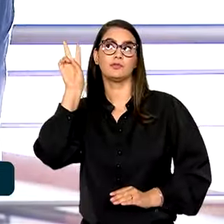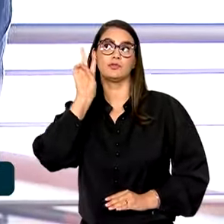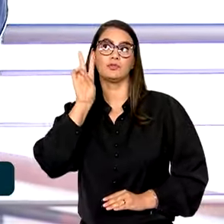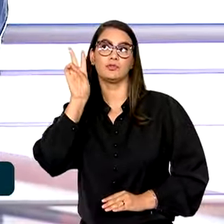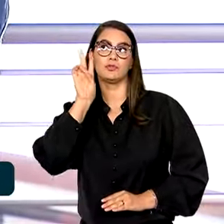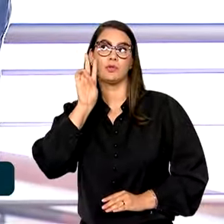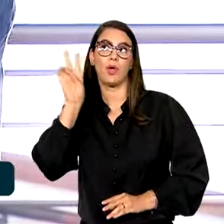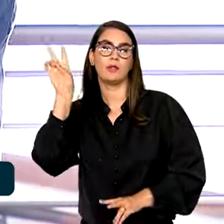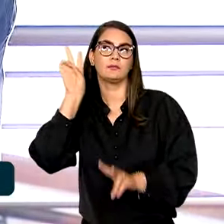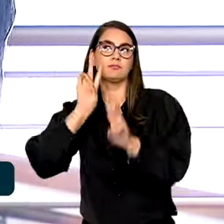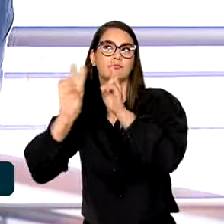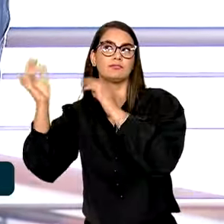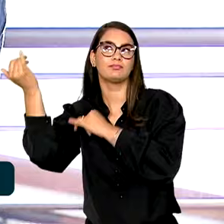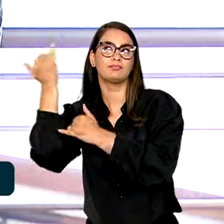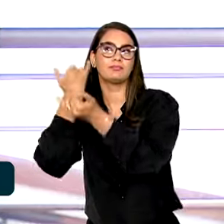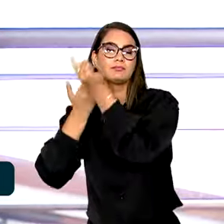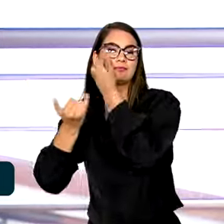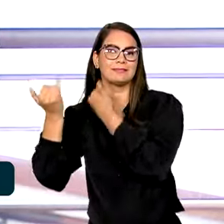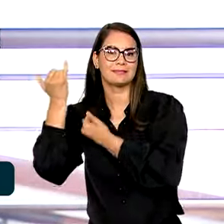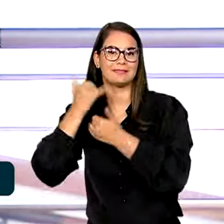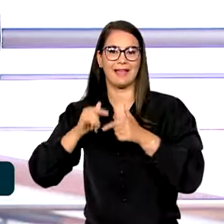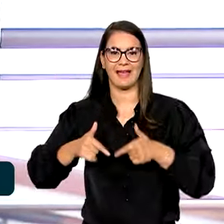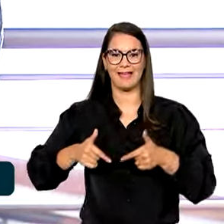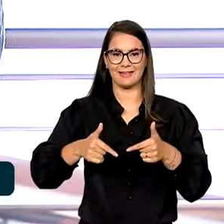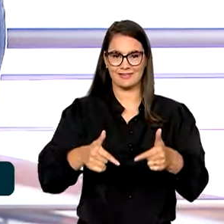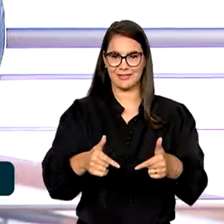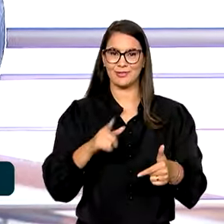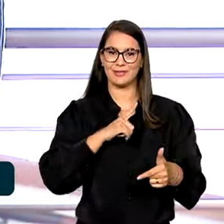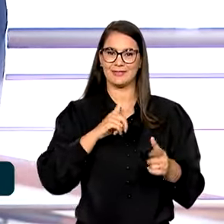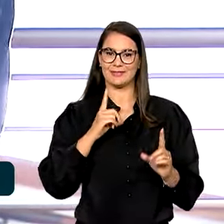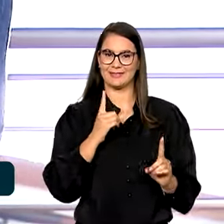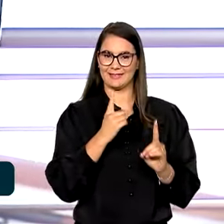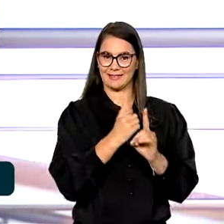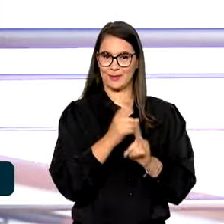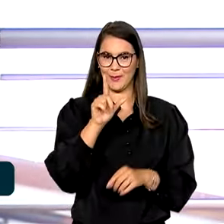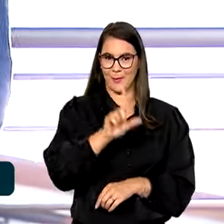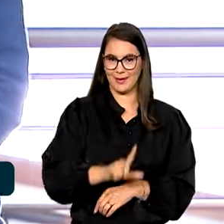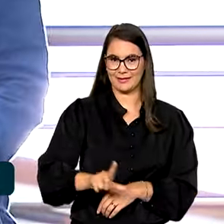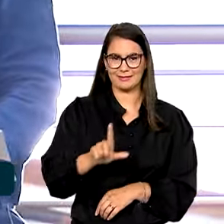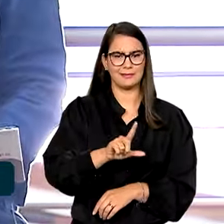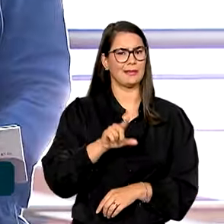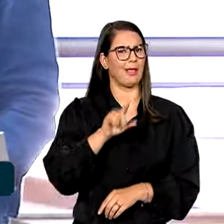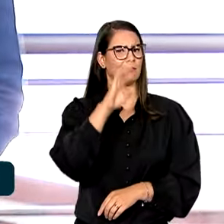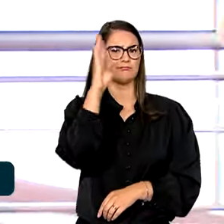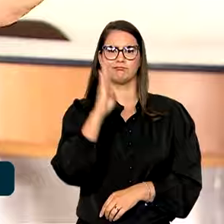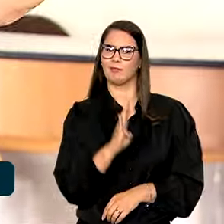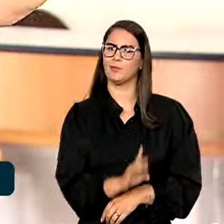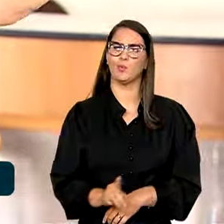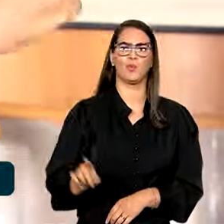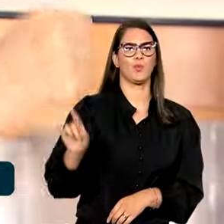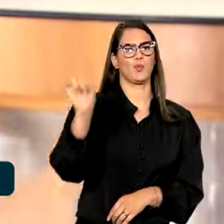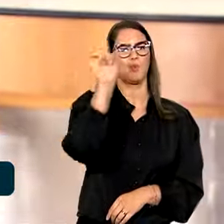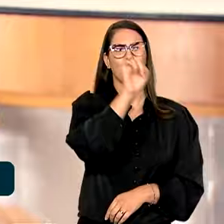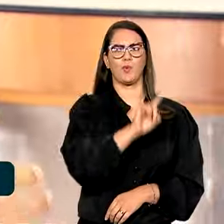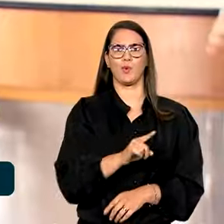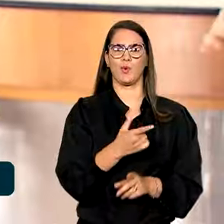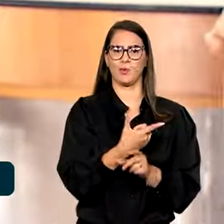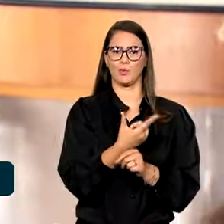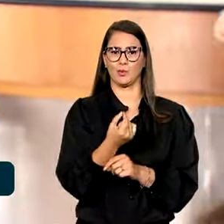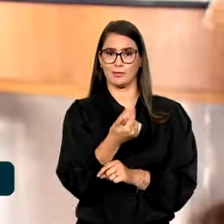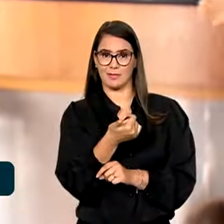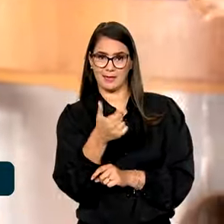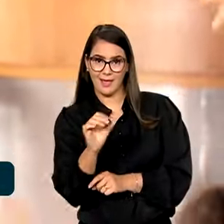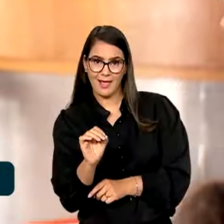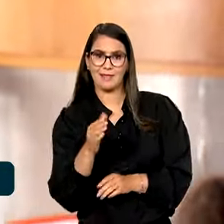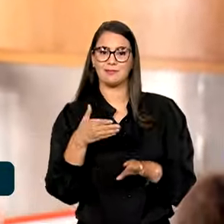e mais histórias. A iniciativa realiza encontros literários em todo o país desde 2010, com